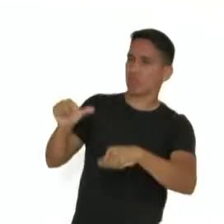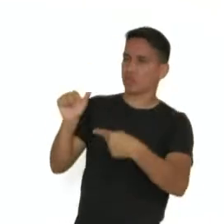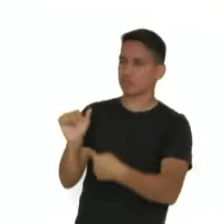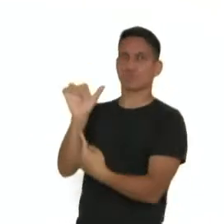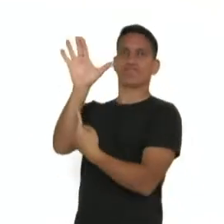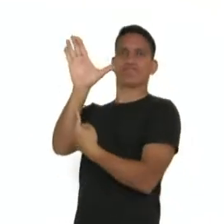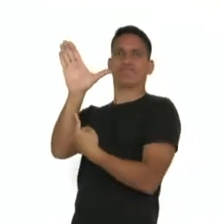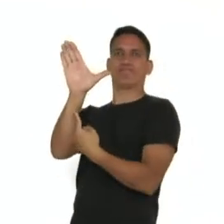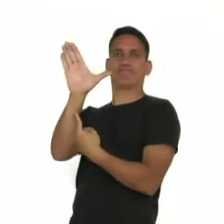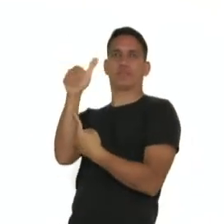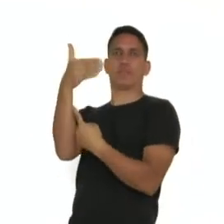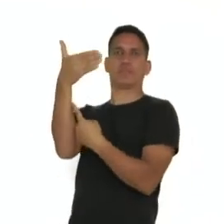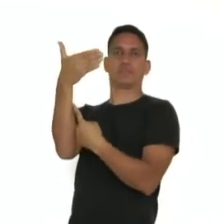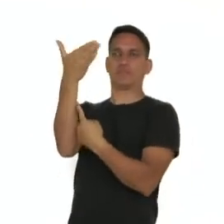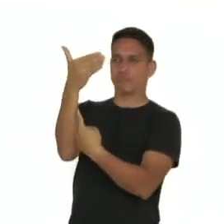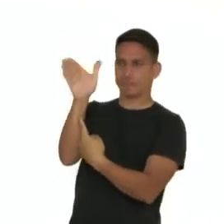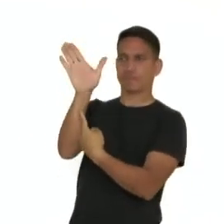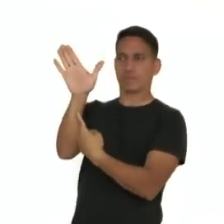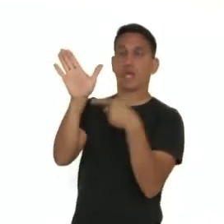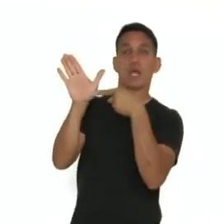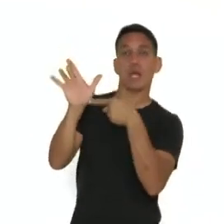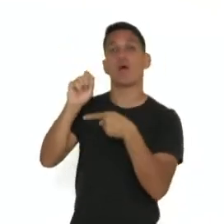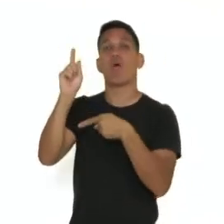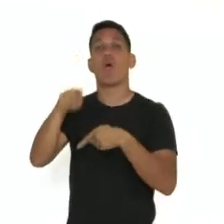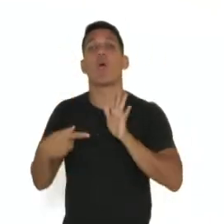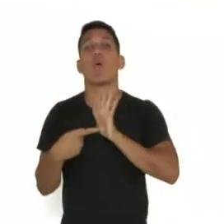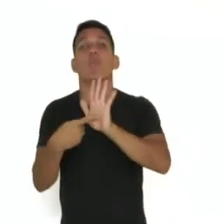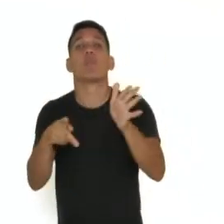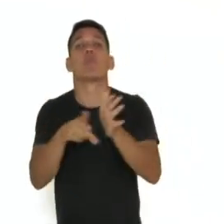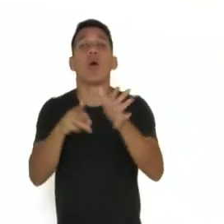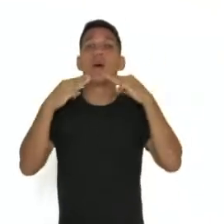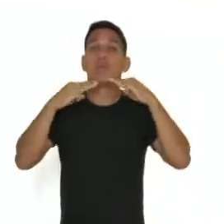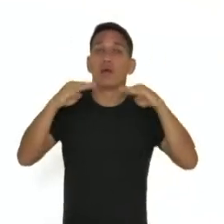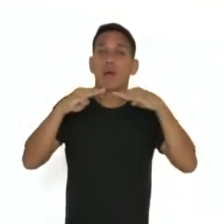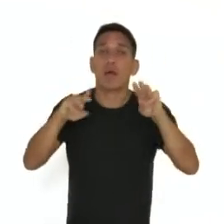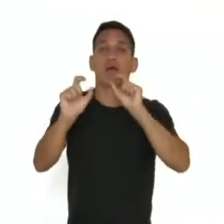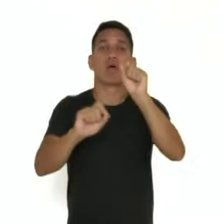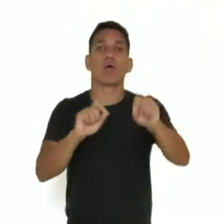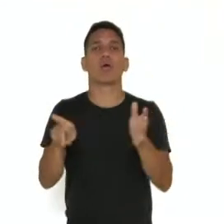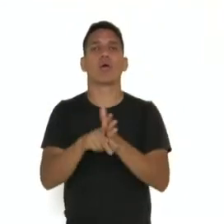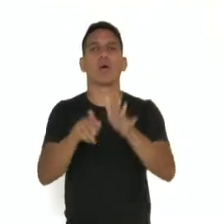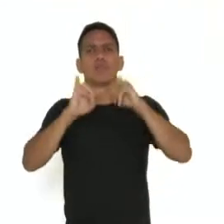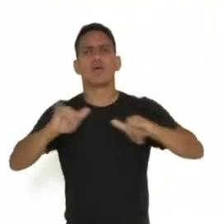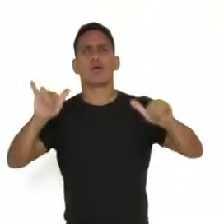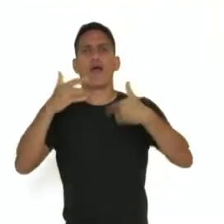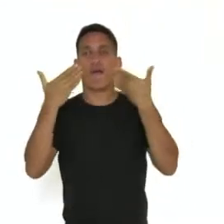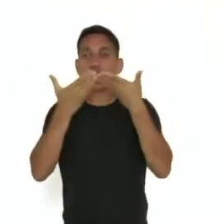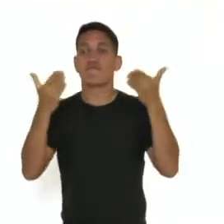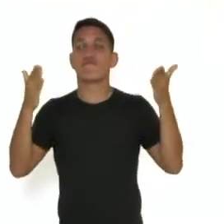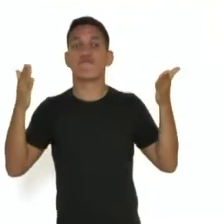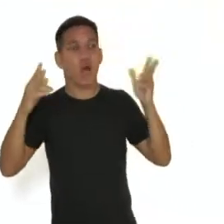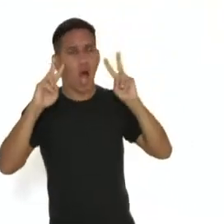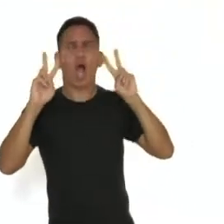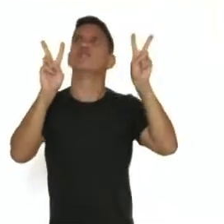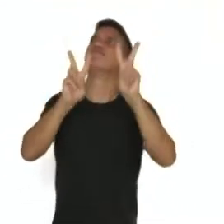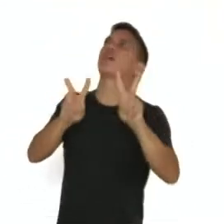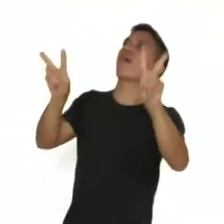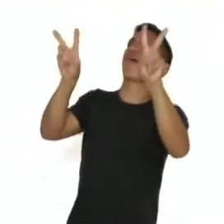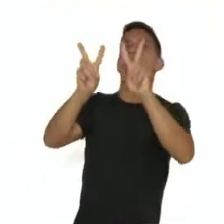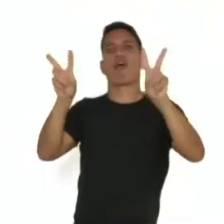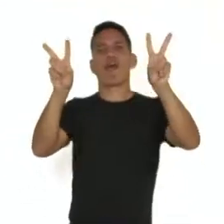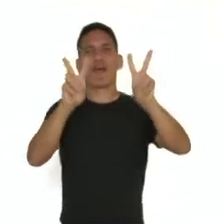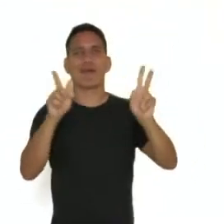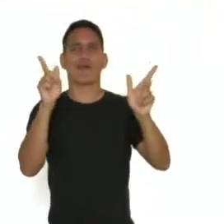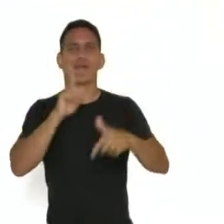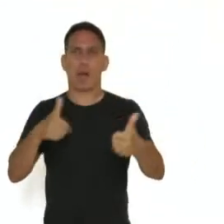cartaz ou outdoor, é um painel de divulgação publicitária, colocada no exterior em locais de grande visibilidade, como a